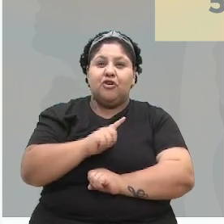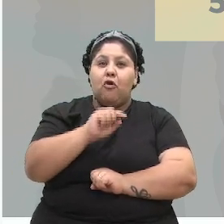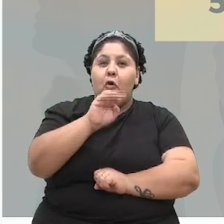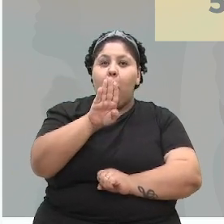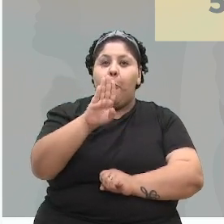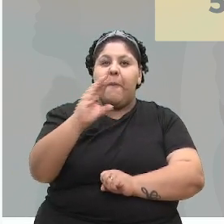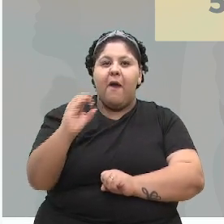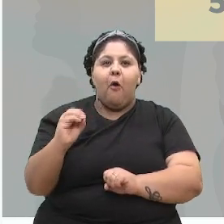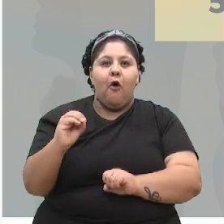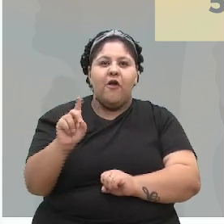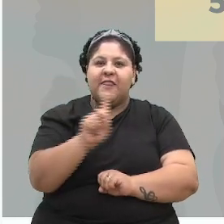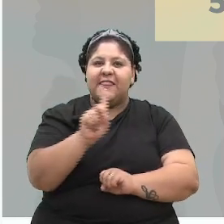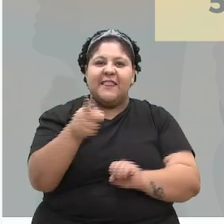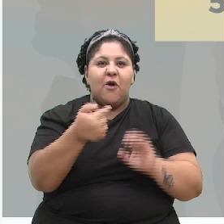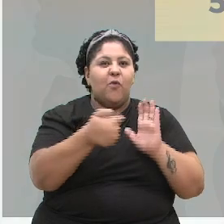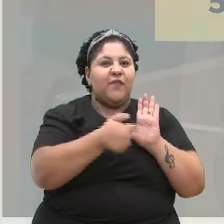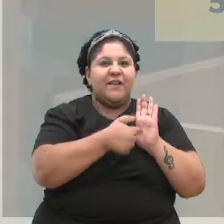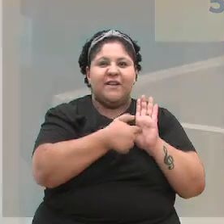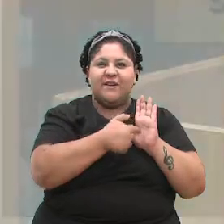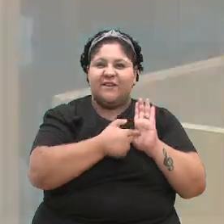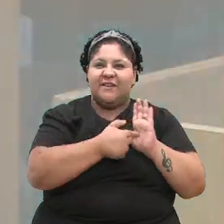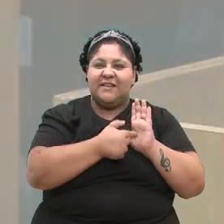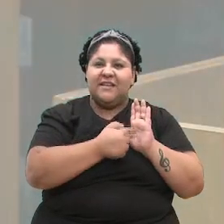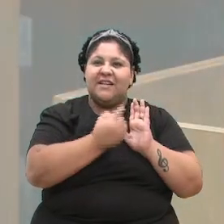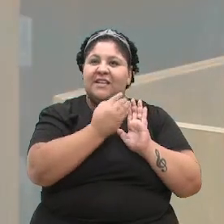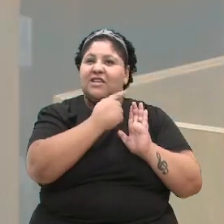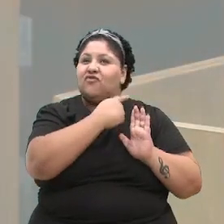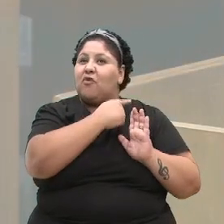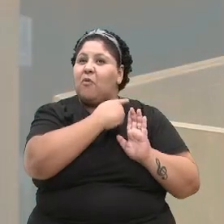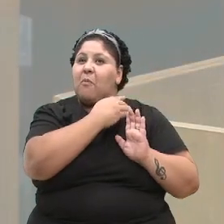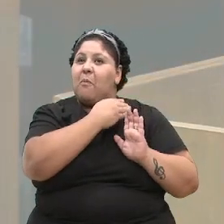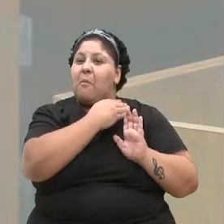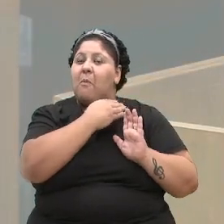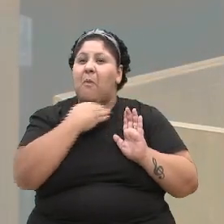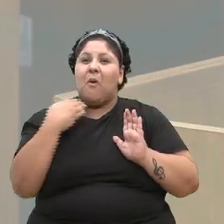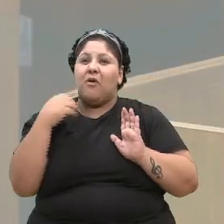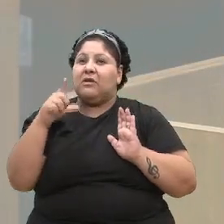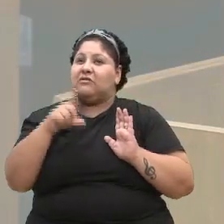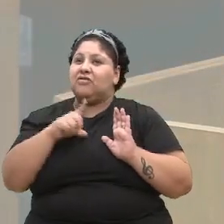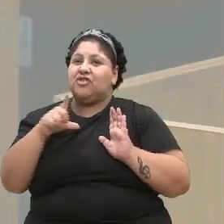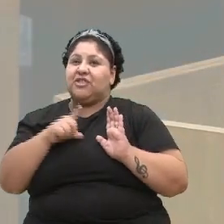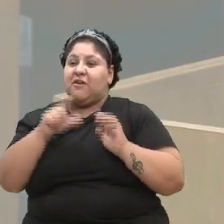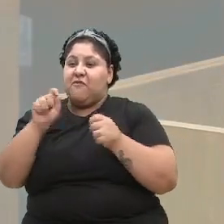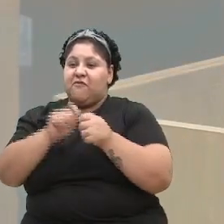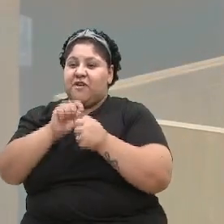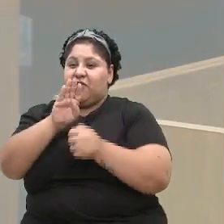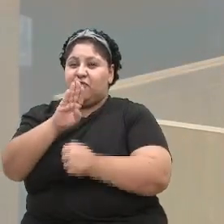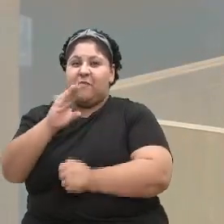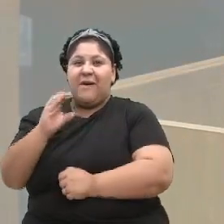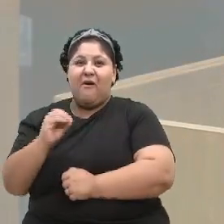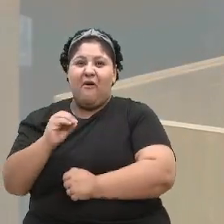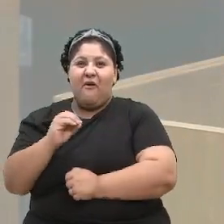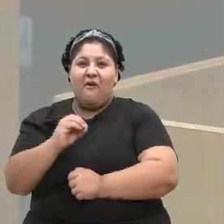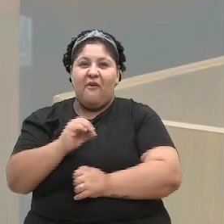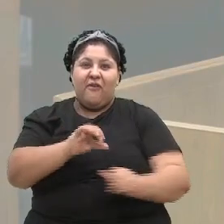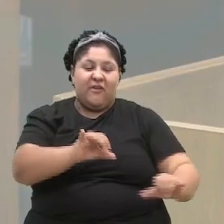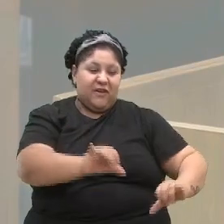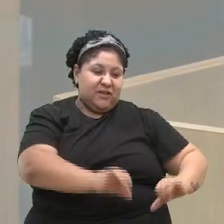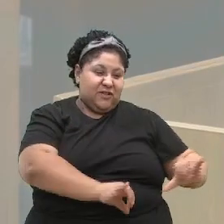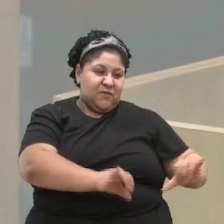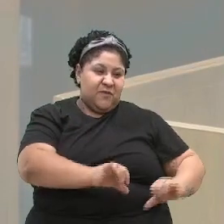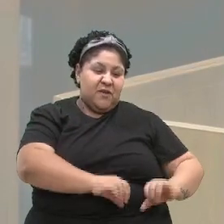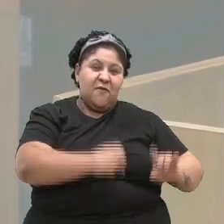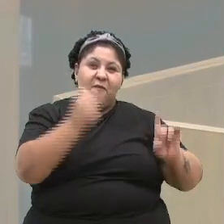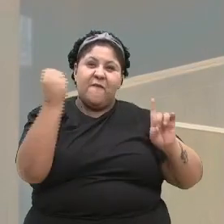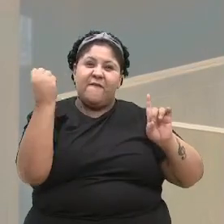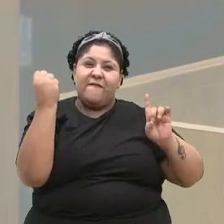ocorrência policial, ou seja, elas foram mortas e sequer haviam registrado que sofriam violência doméstica.